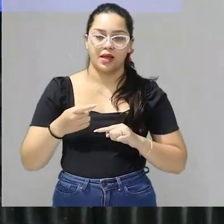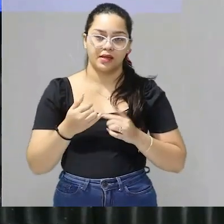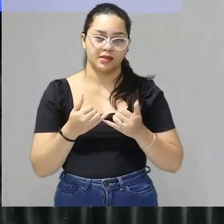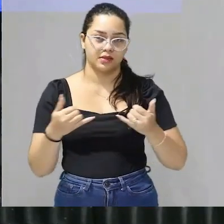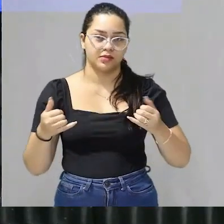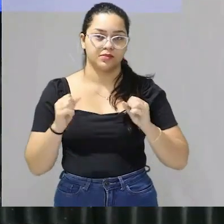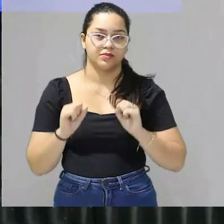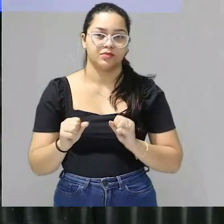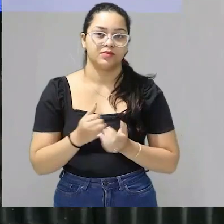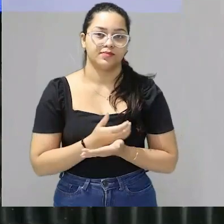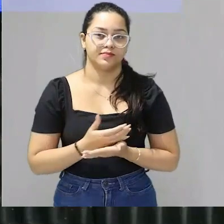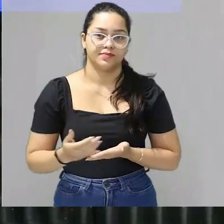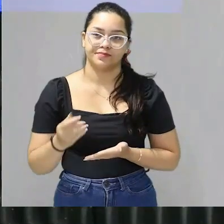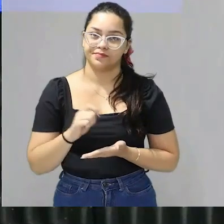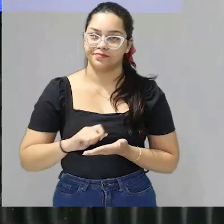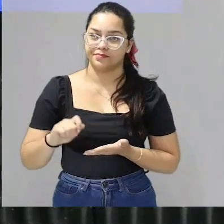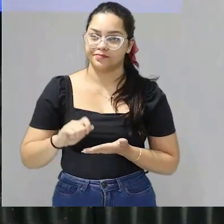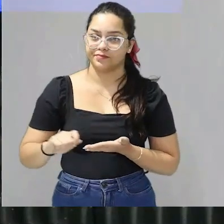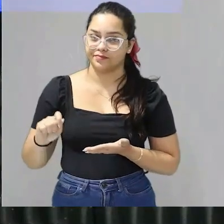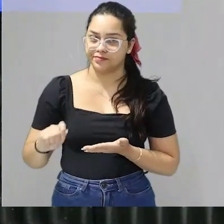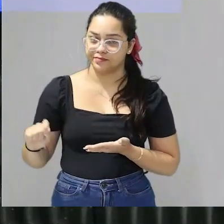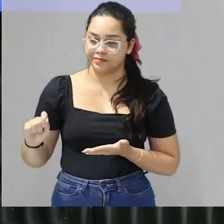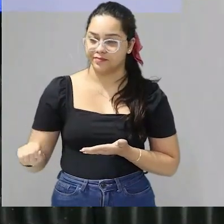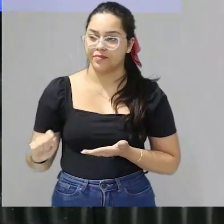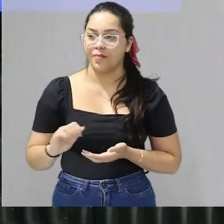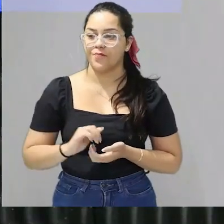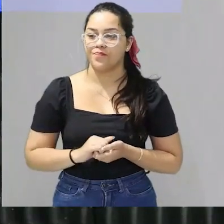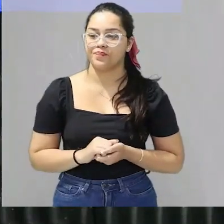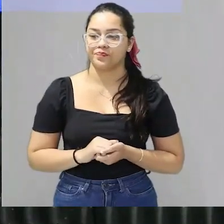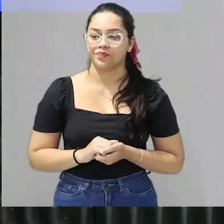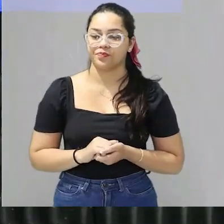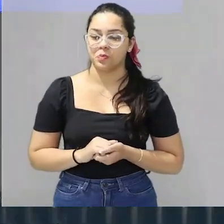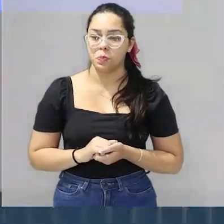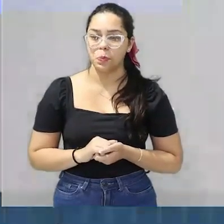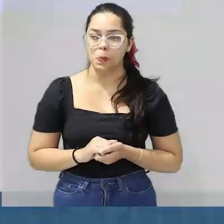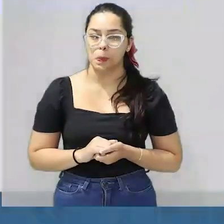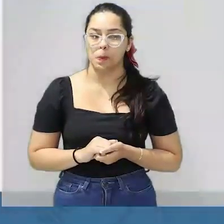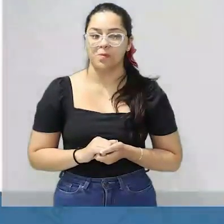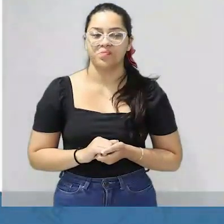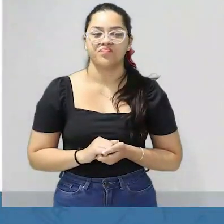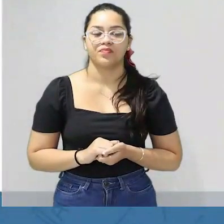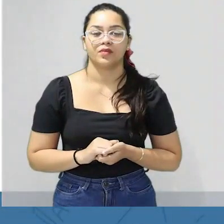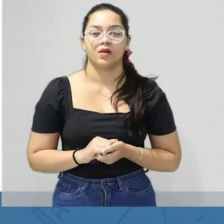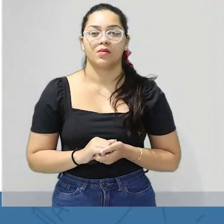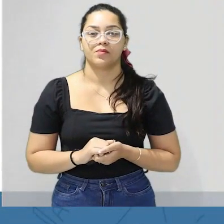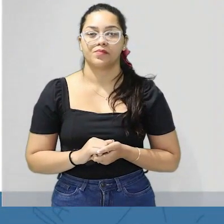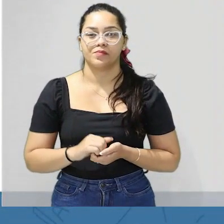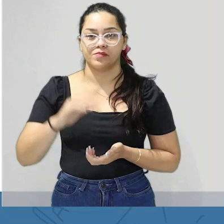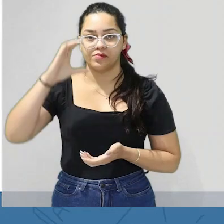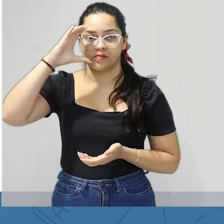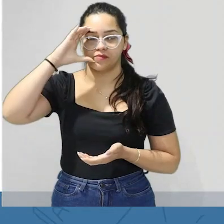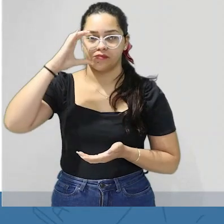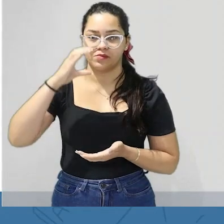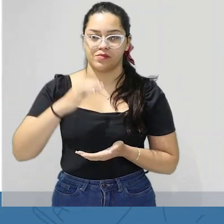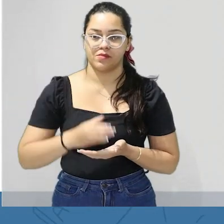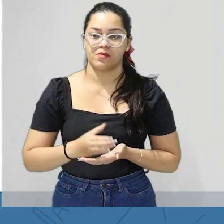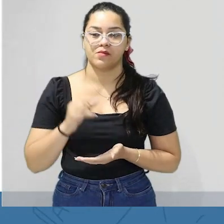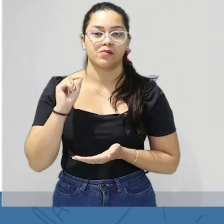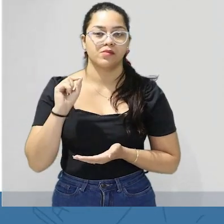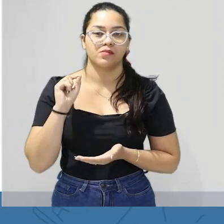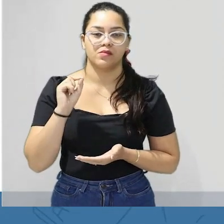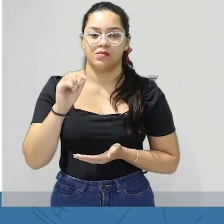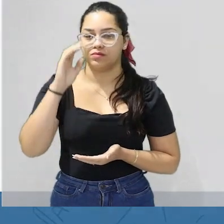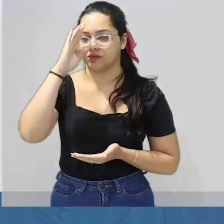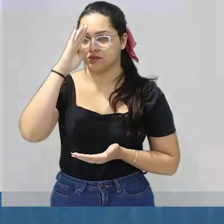linha para começar a escrever a redação de vocês a tese a tese é a ideia